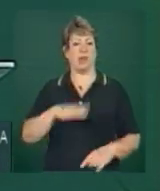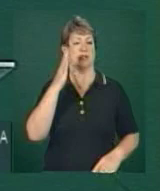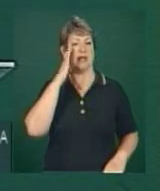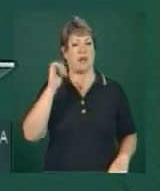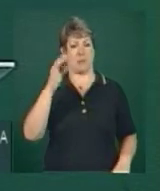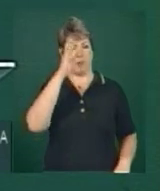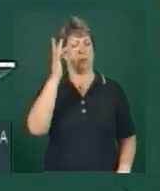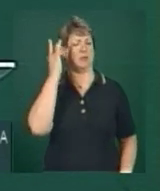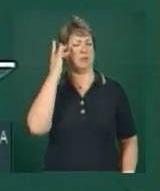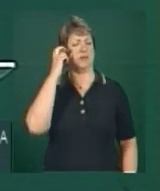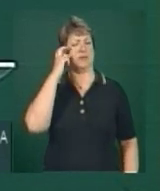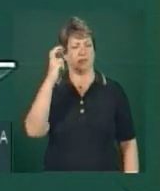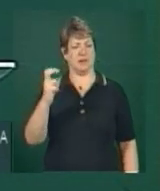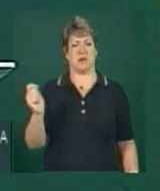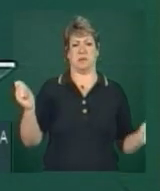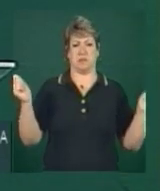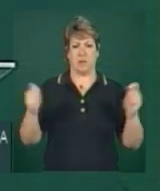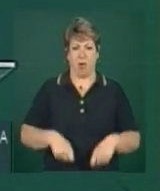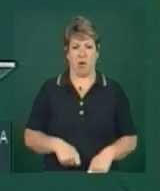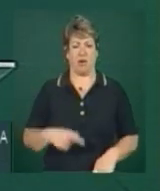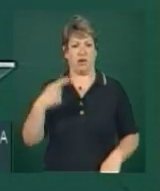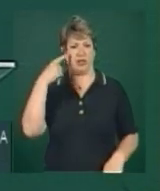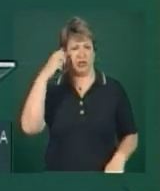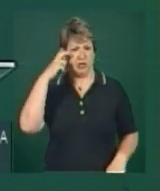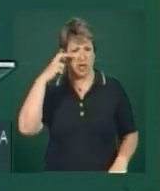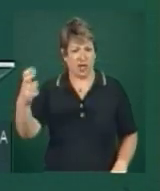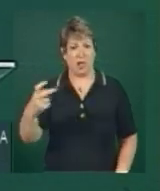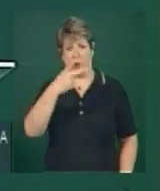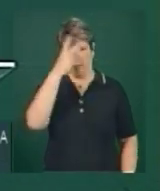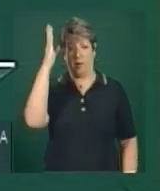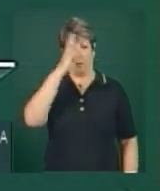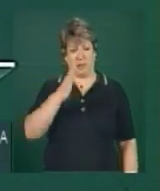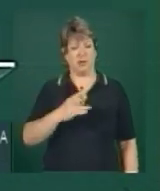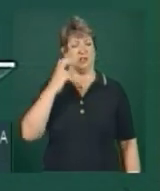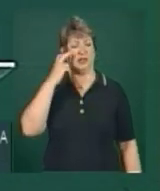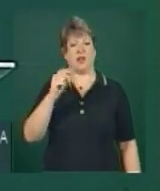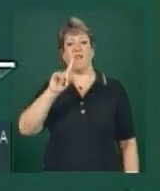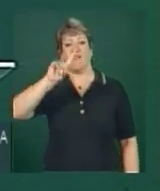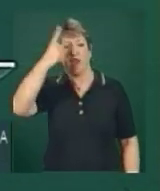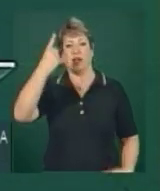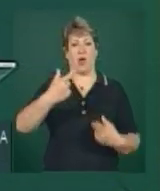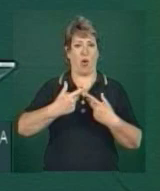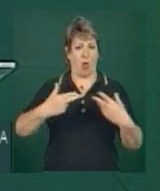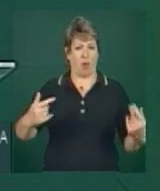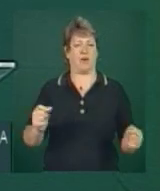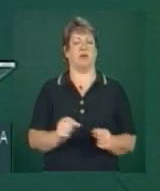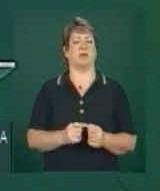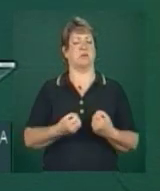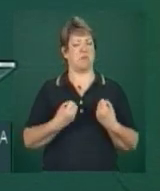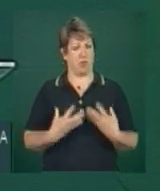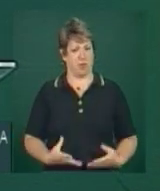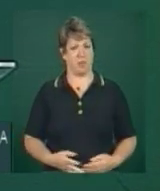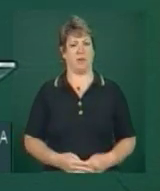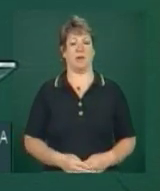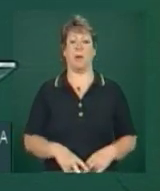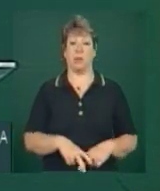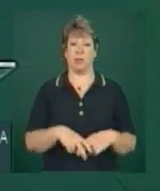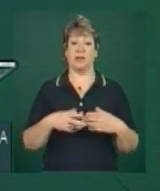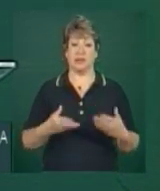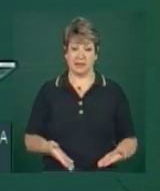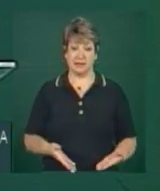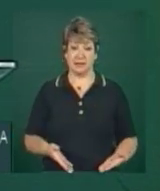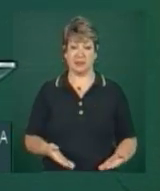do nosso povo, a capacidade do nosso povo de inventar e de criar. Por isso,